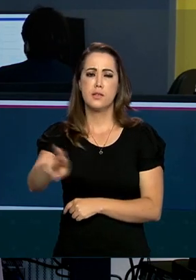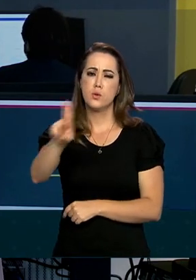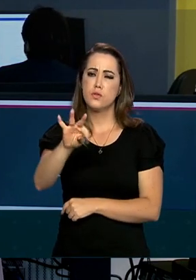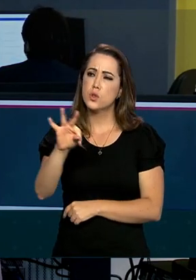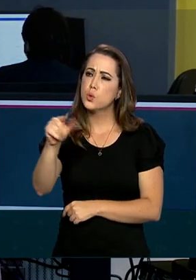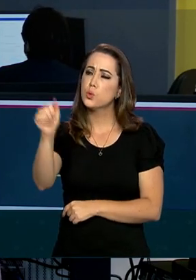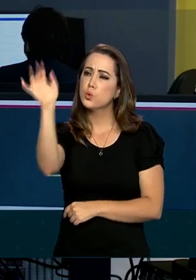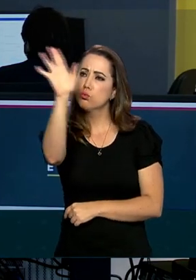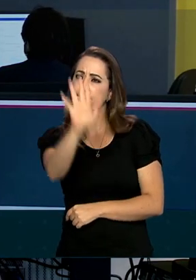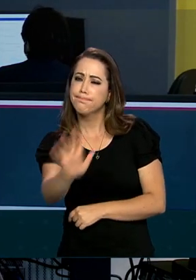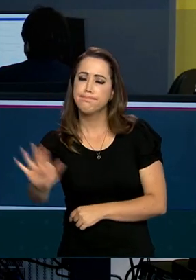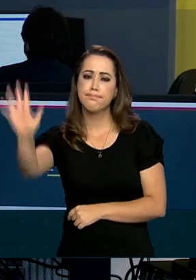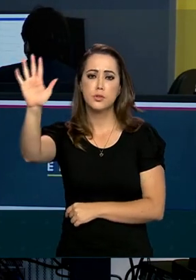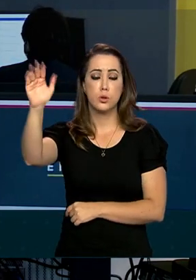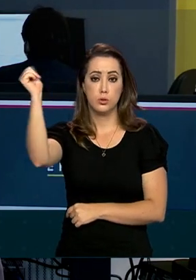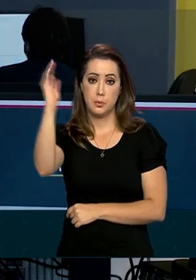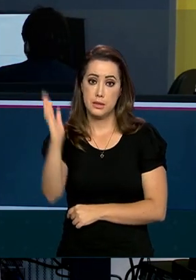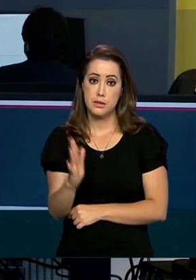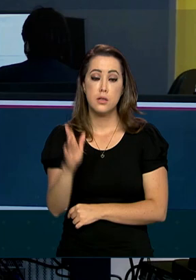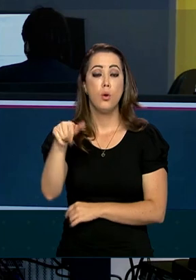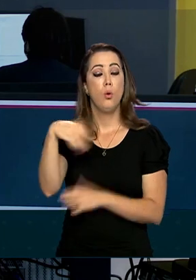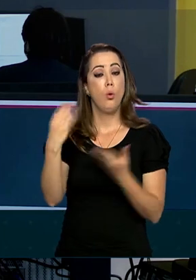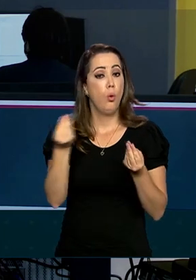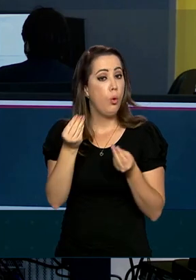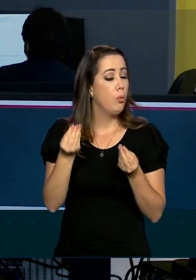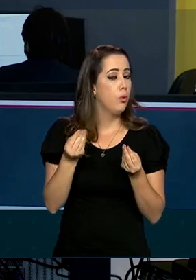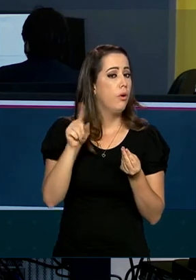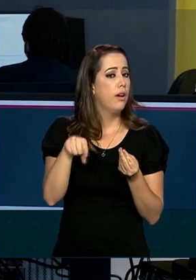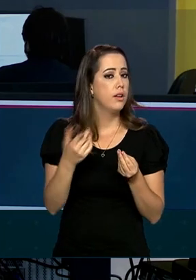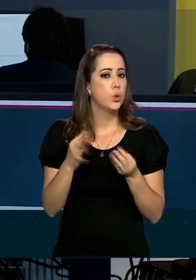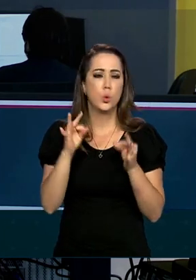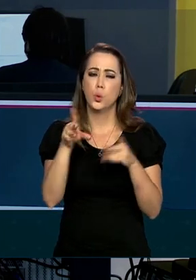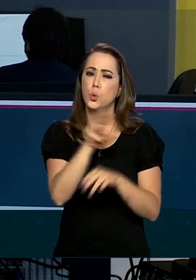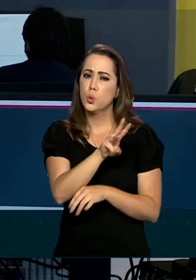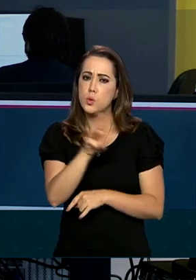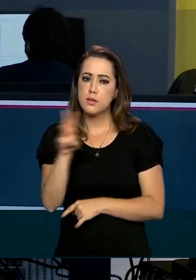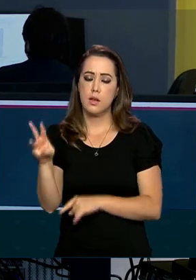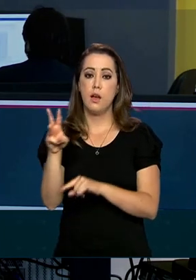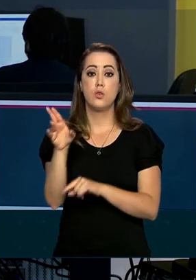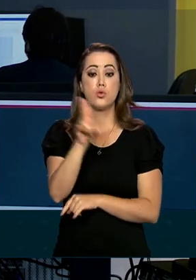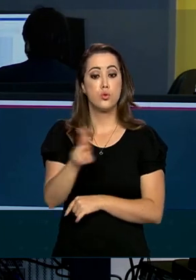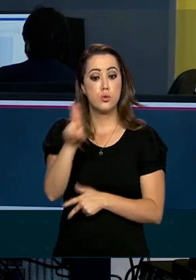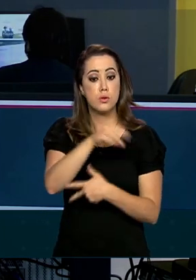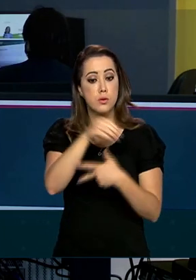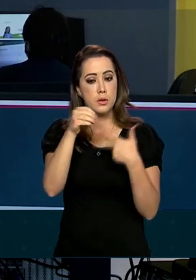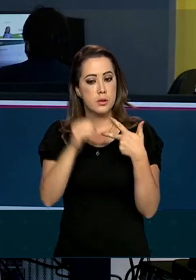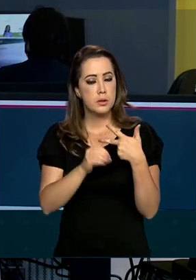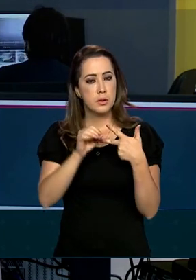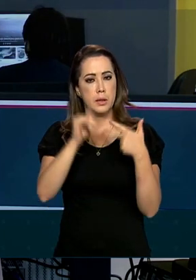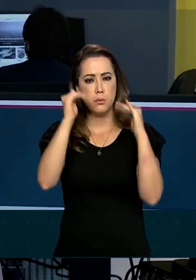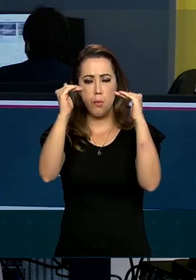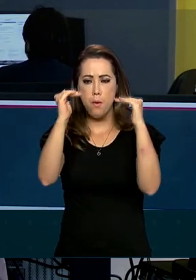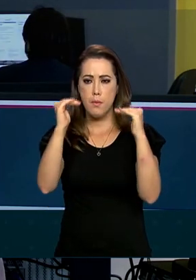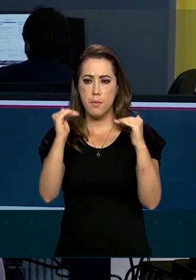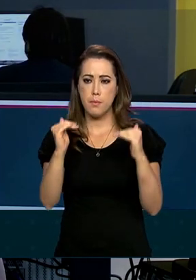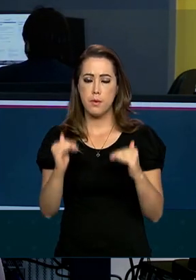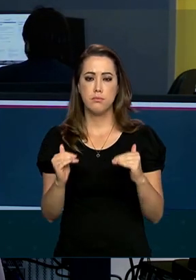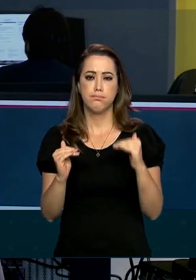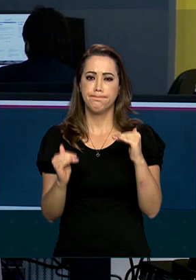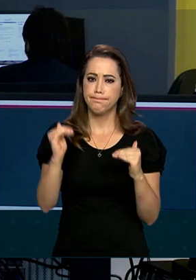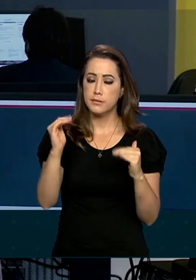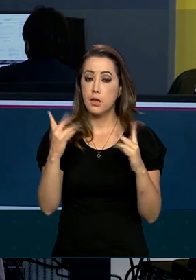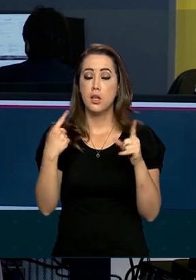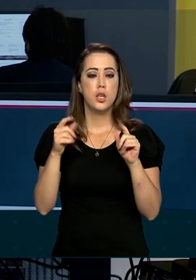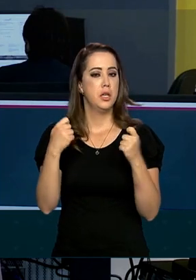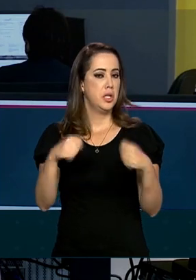o país. O processo do Sisu é totalmente informatizado e usa a nota do Enem para classificar os candidatos que não precisam fazer